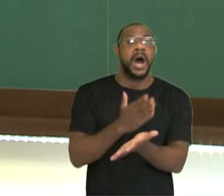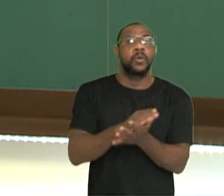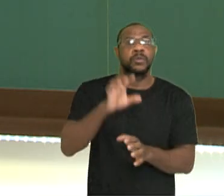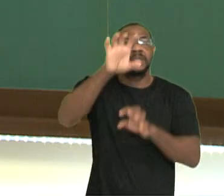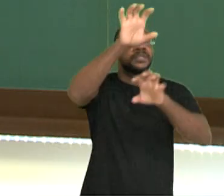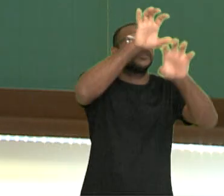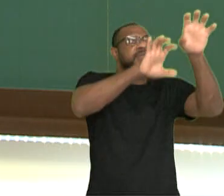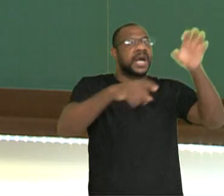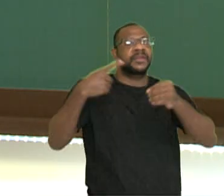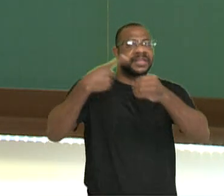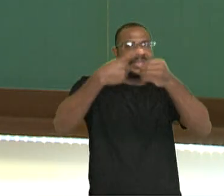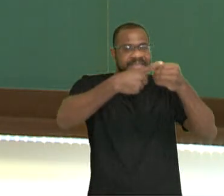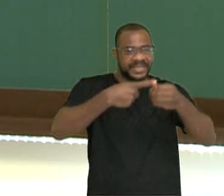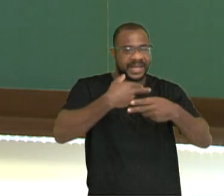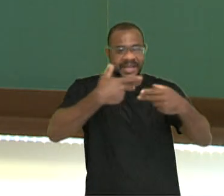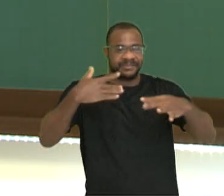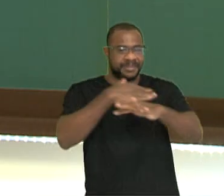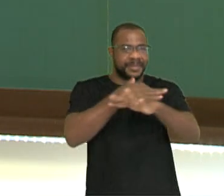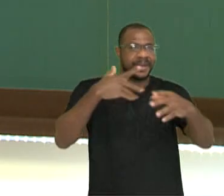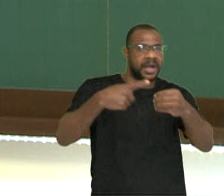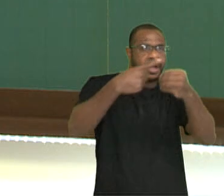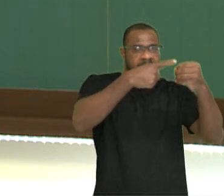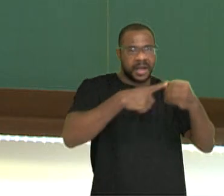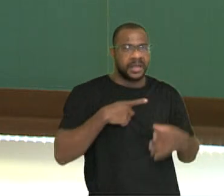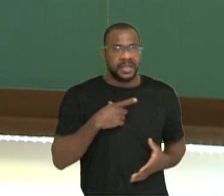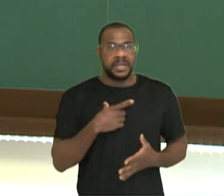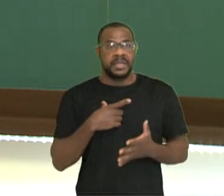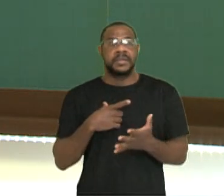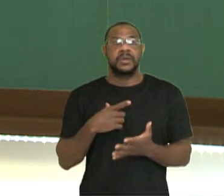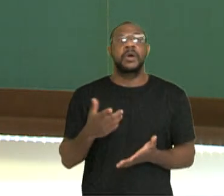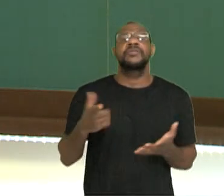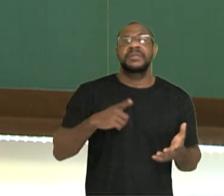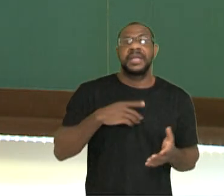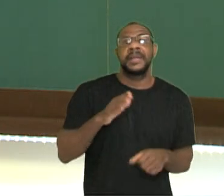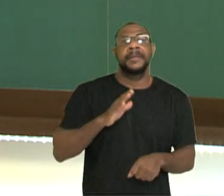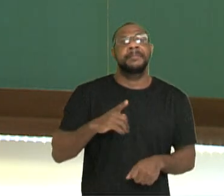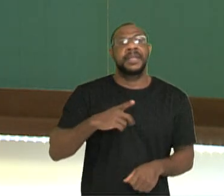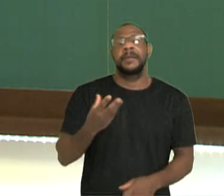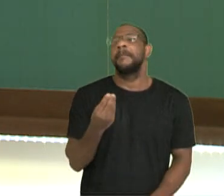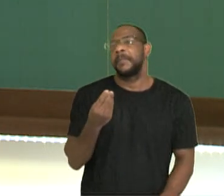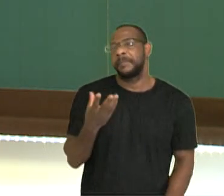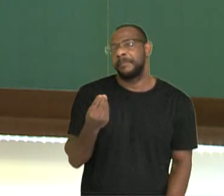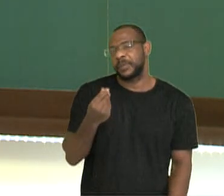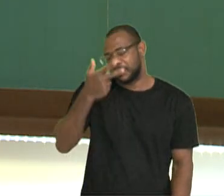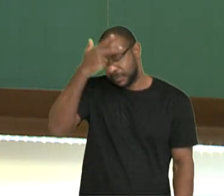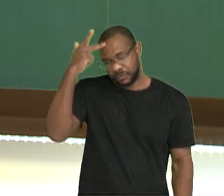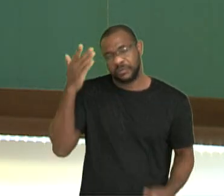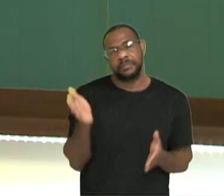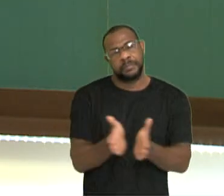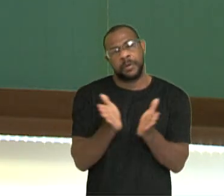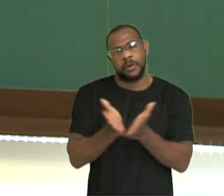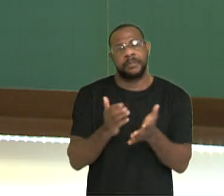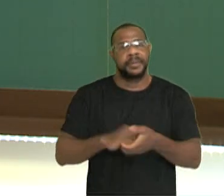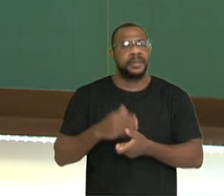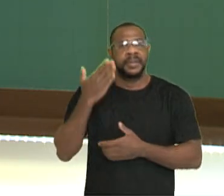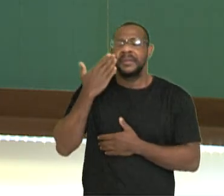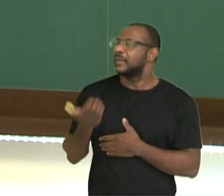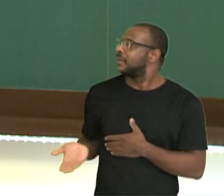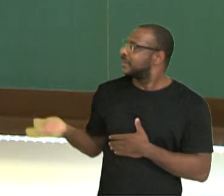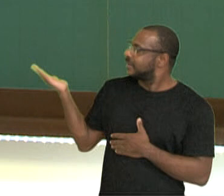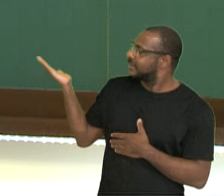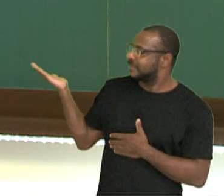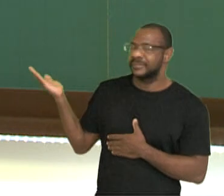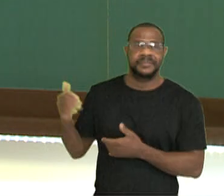municípios, né, onde esses índices são elevados no Brasil, como Cacimbas na Paraíba, Roteiro em